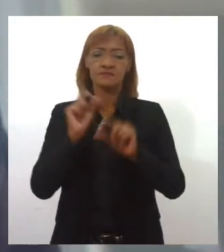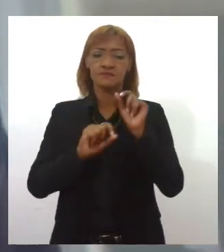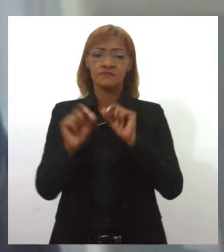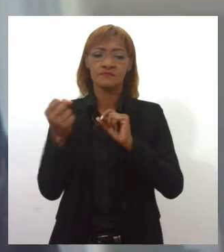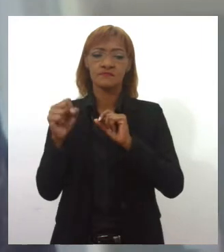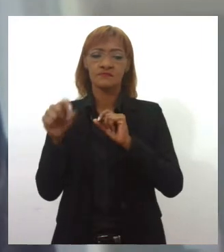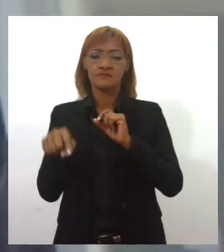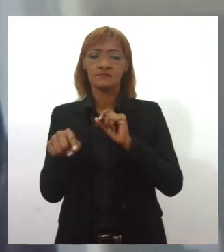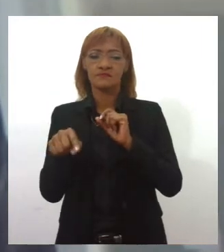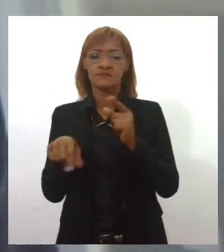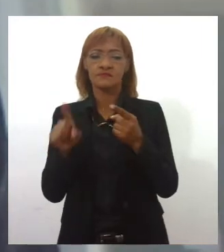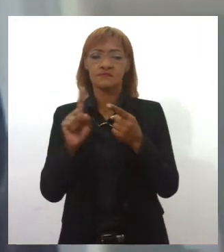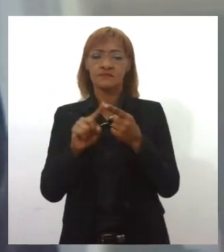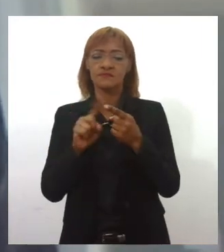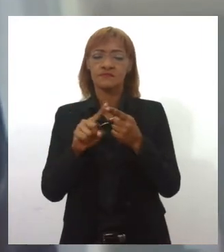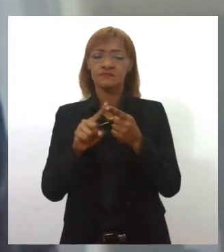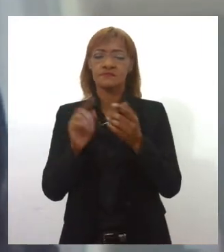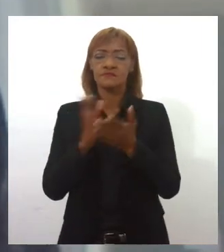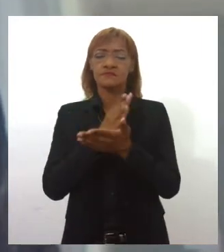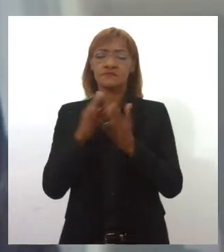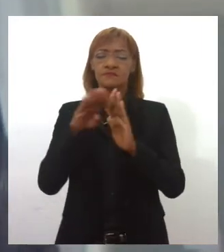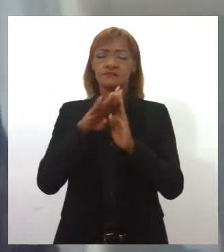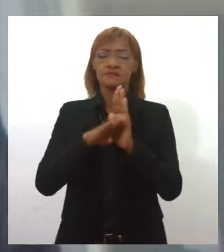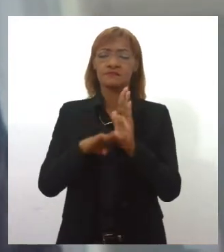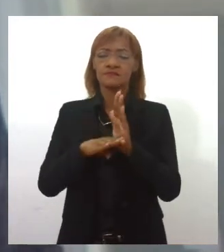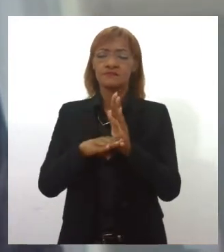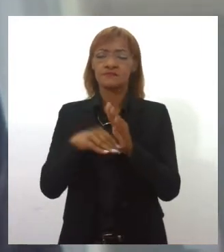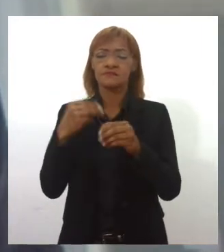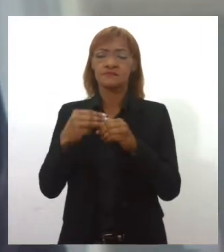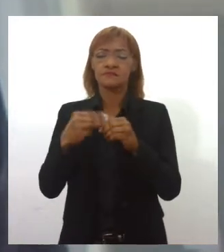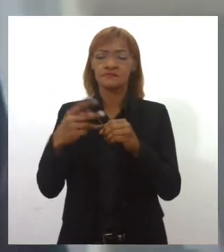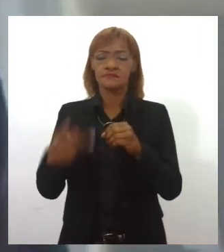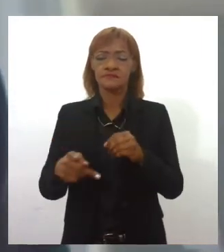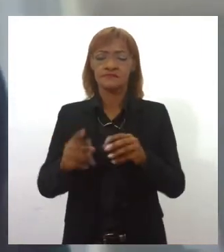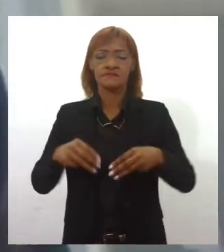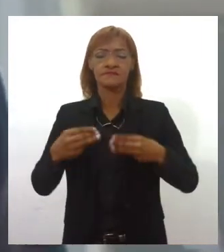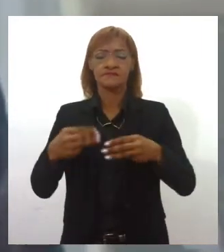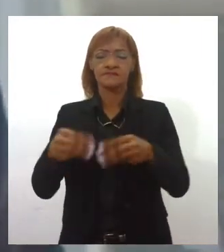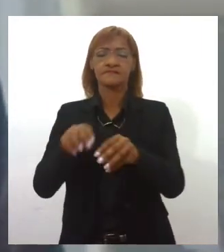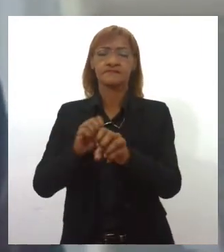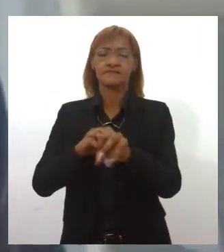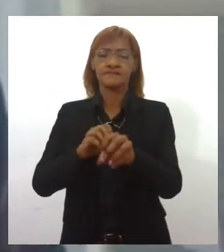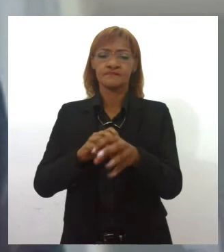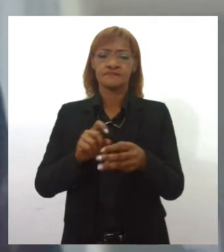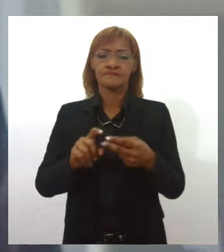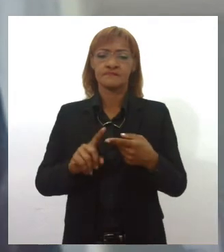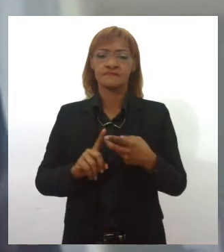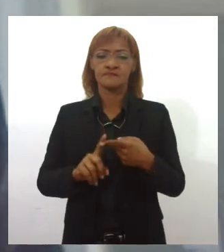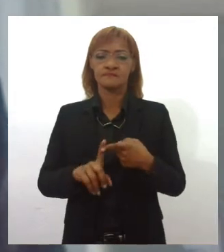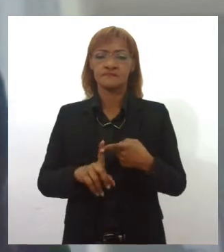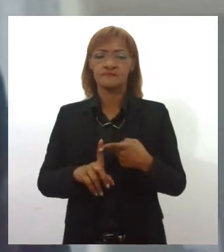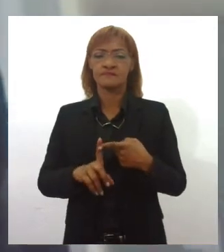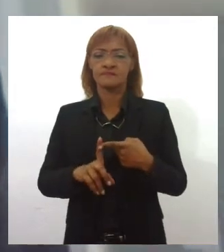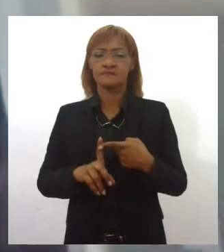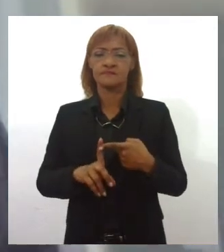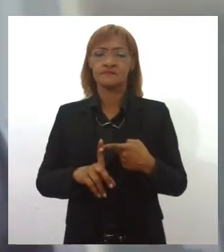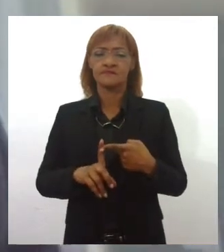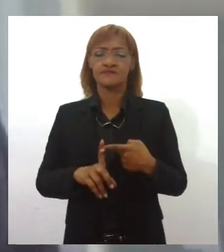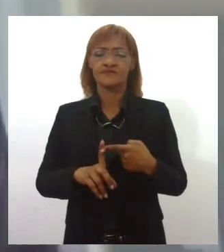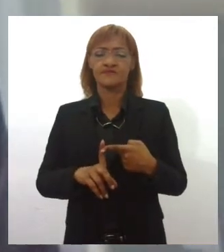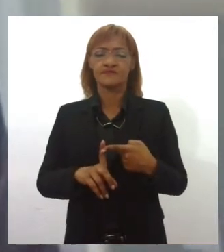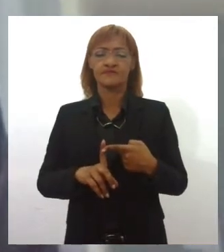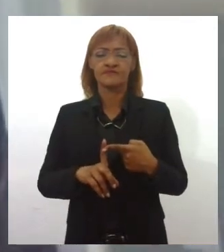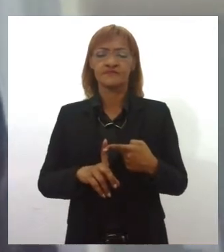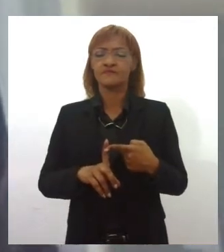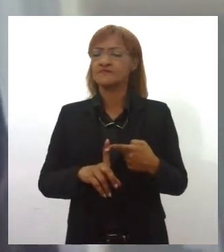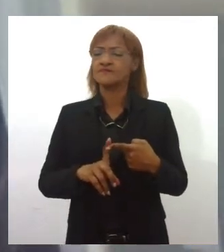os planos municipais de educação. Recentemente, o Ministério da Educação constituiu uma plataforma